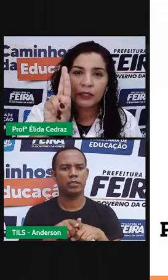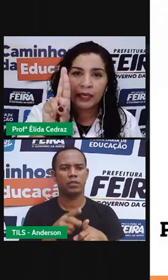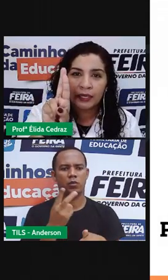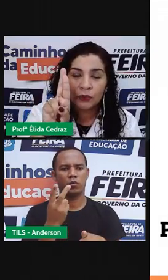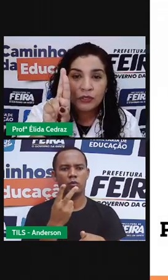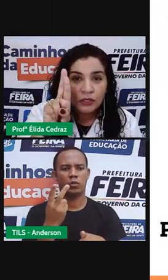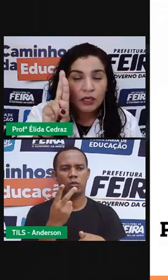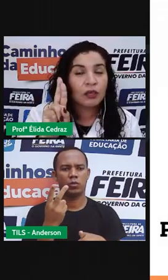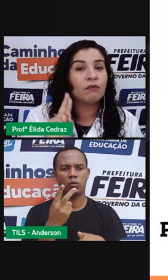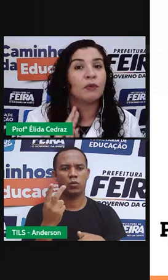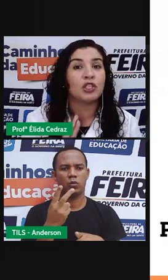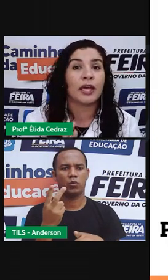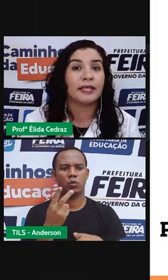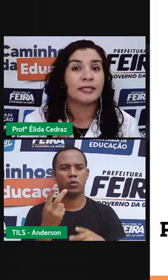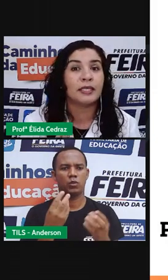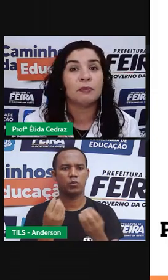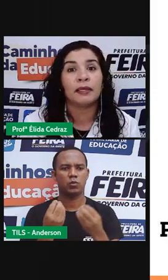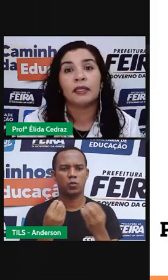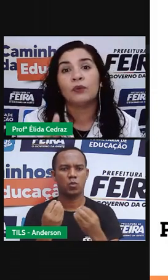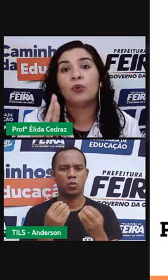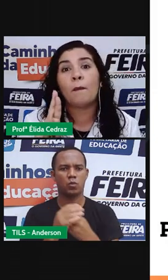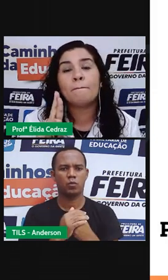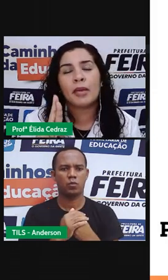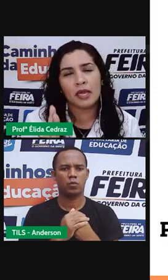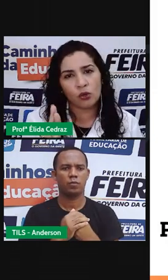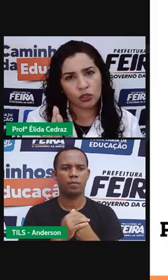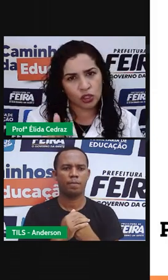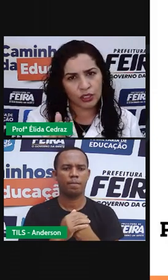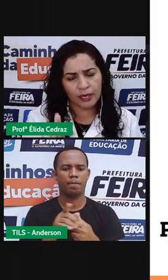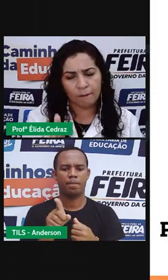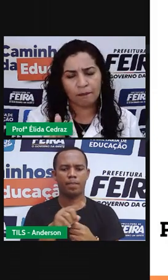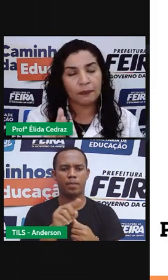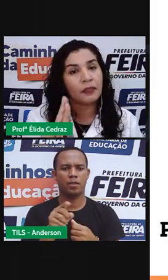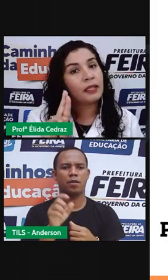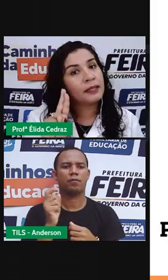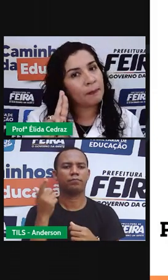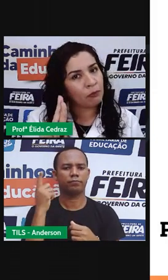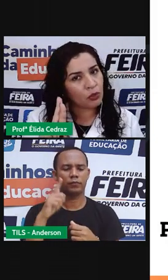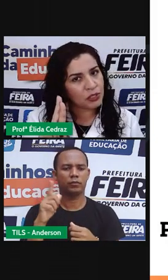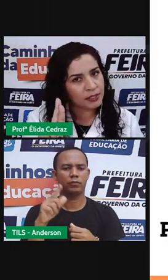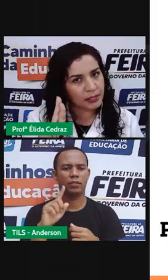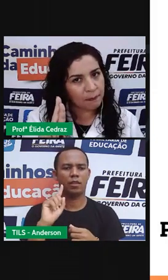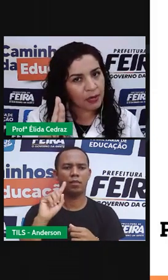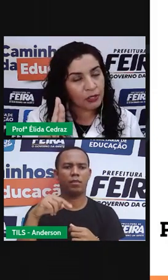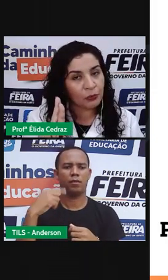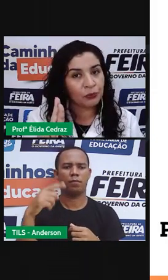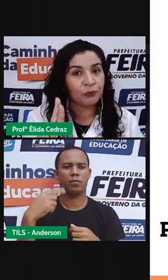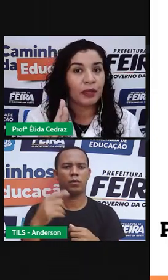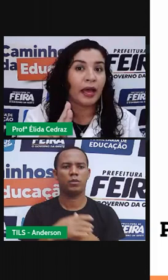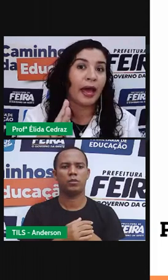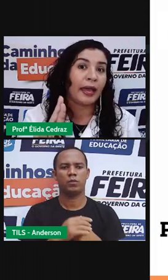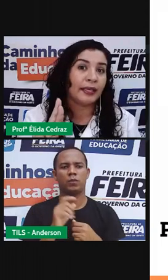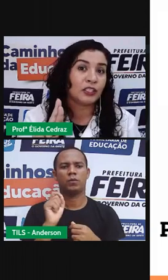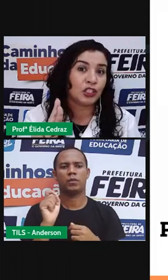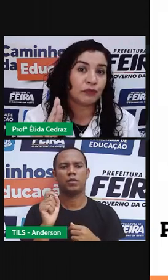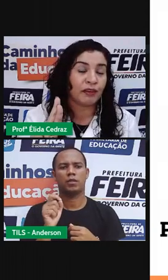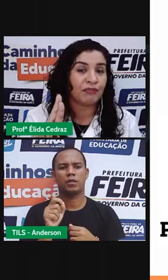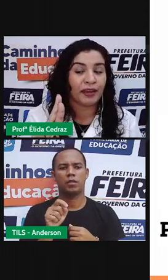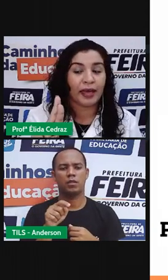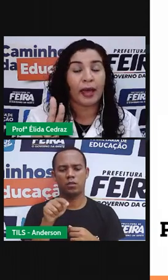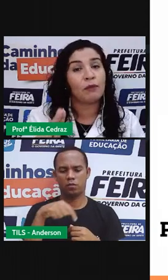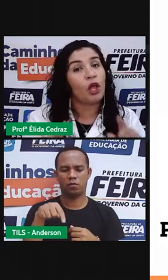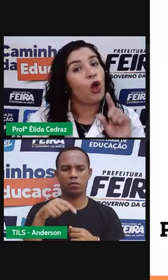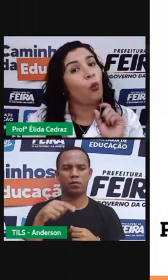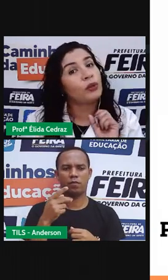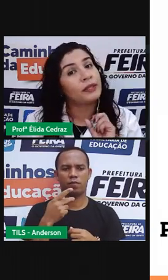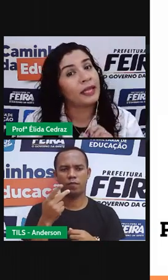dois ponteiros vão estar em cima do meio-dia. Depois desse período, aí a gente vai